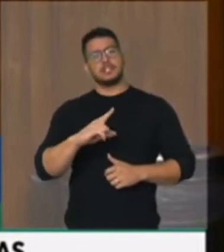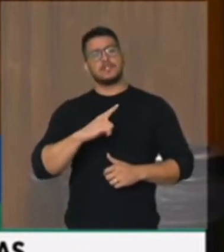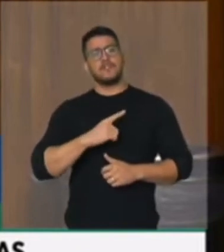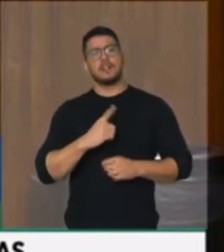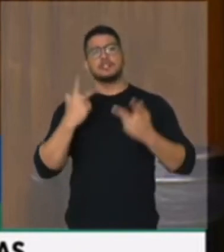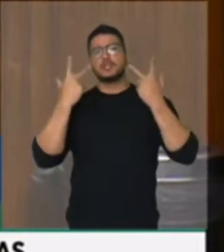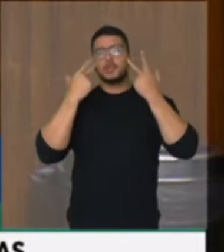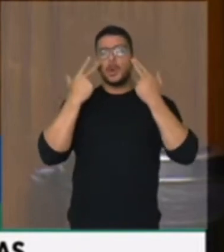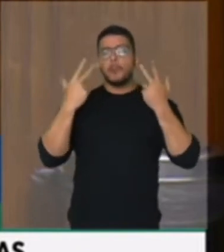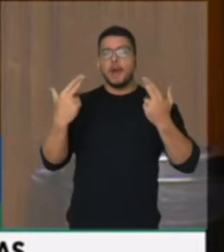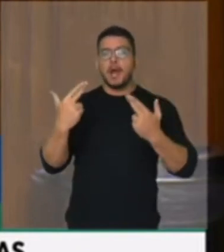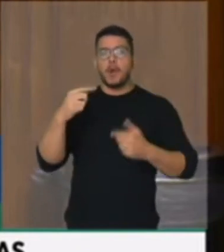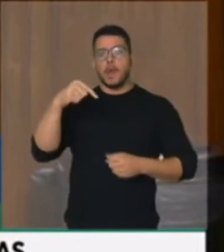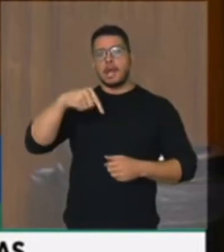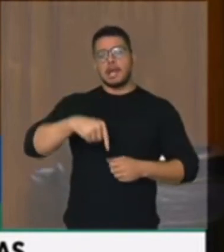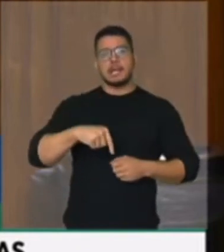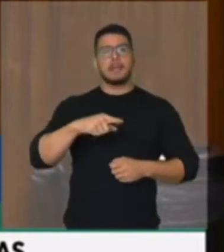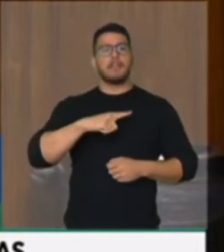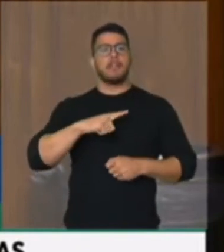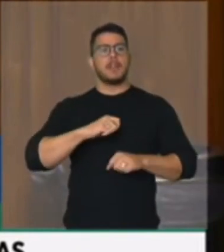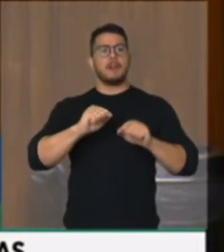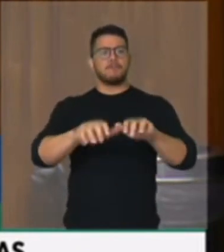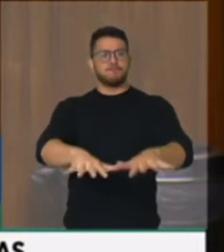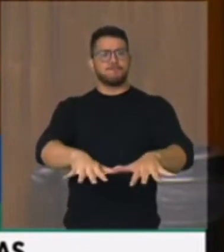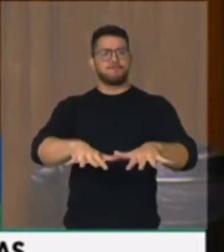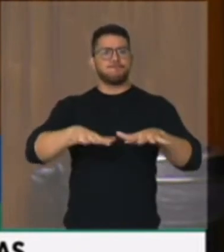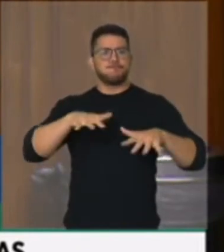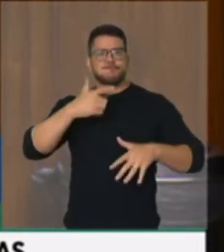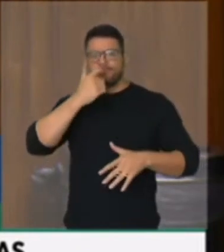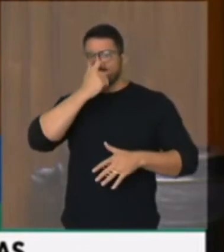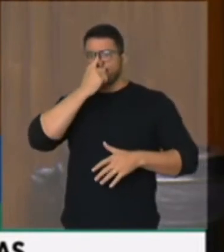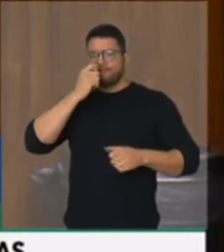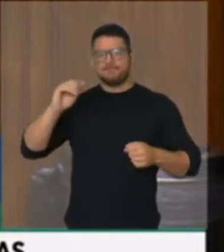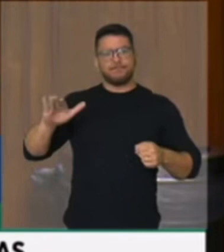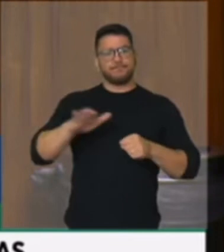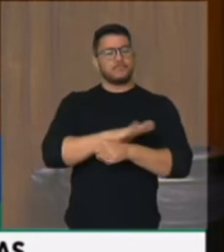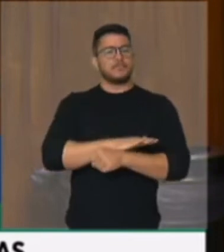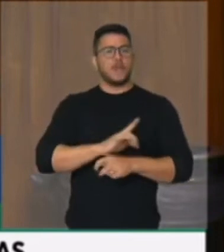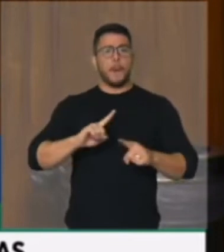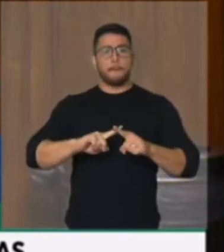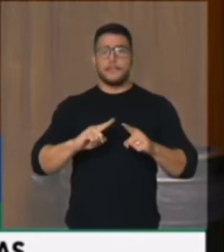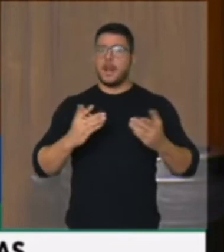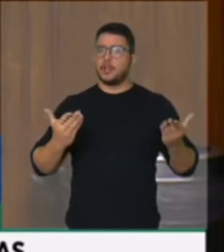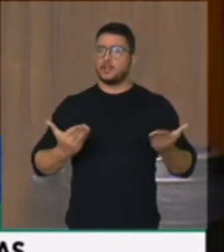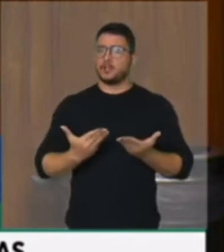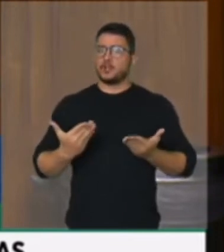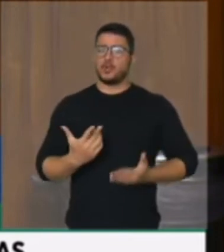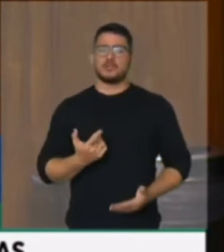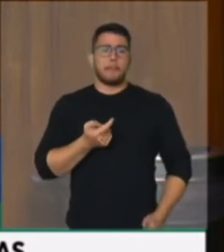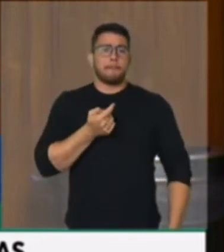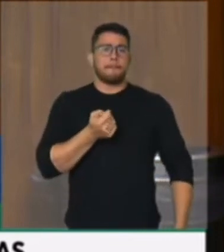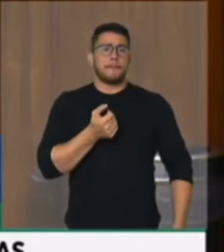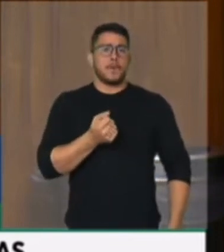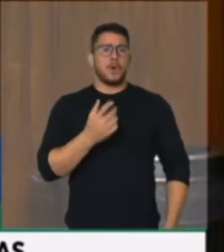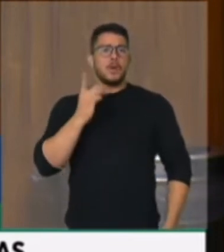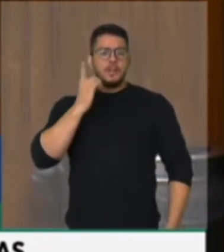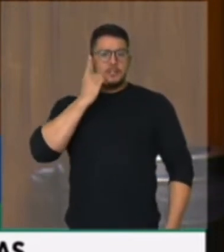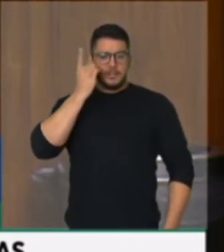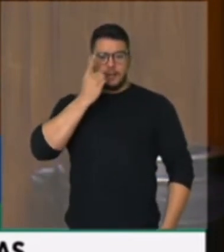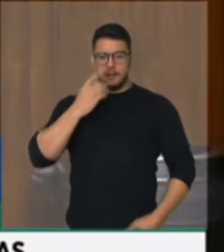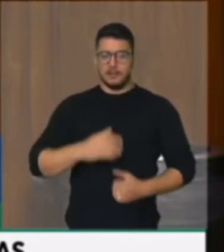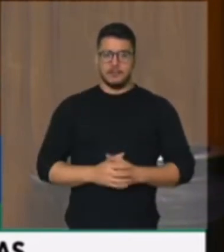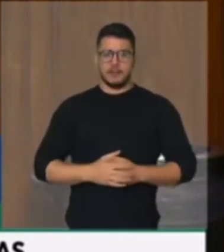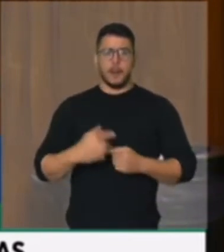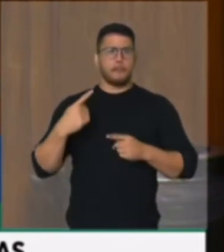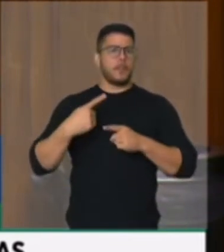cheio. Ele não está hoje, porque nós vivemos num período da pandemia. Por que, então, aprovar tal medida?